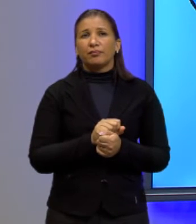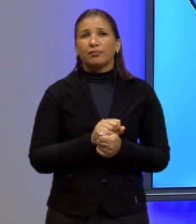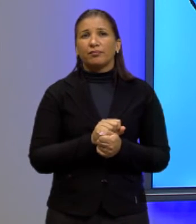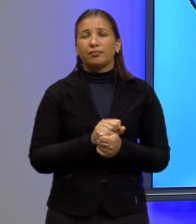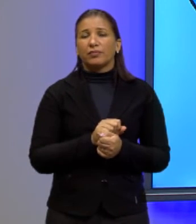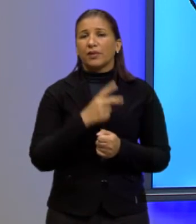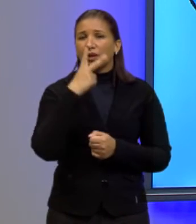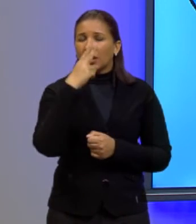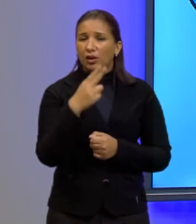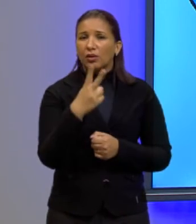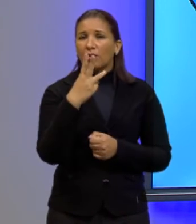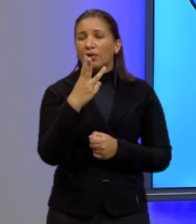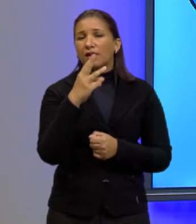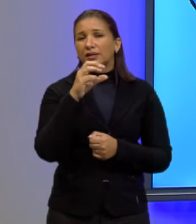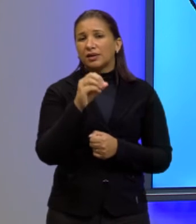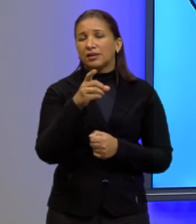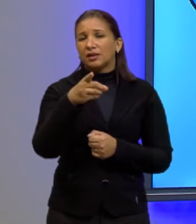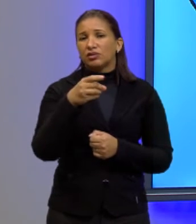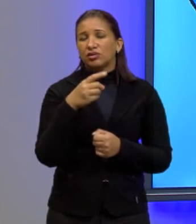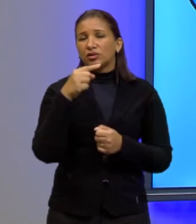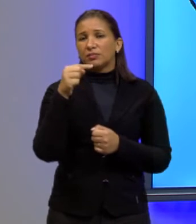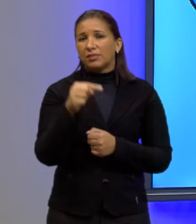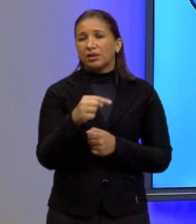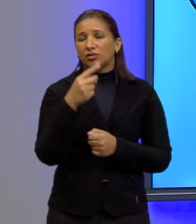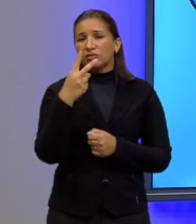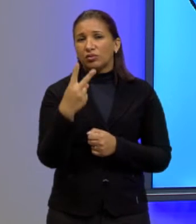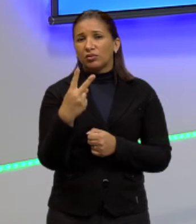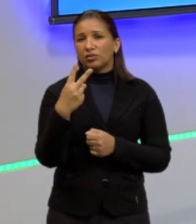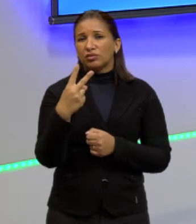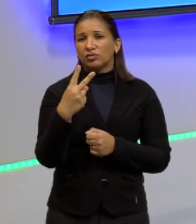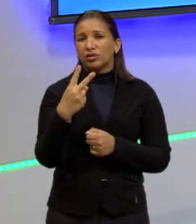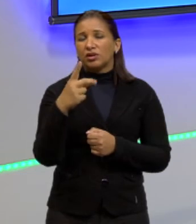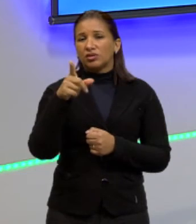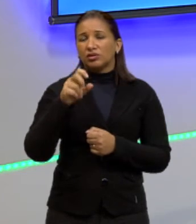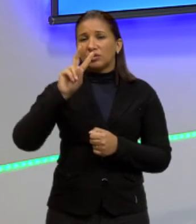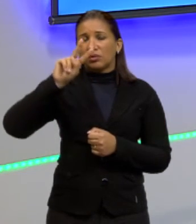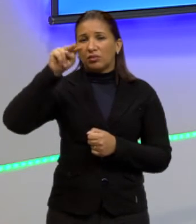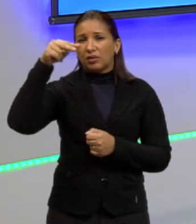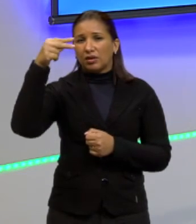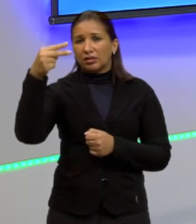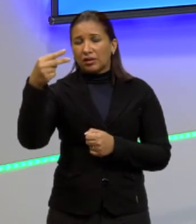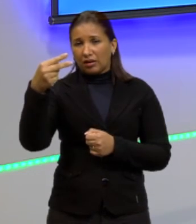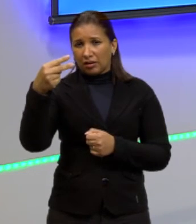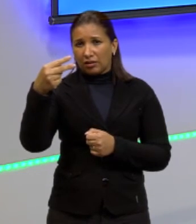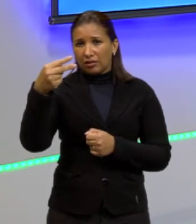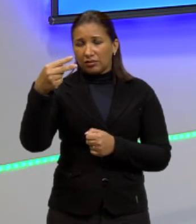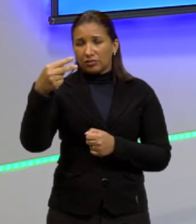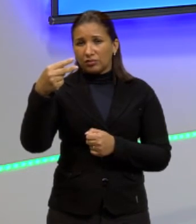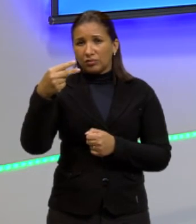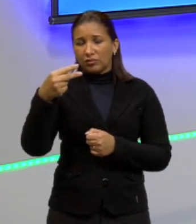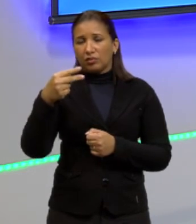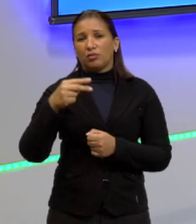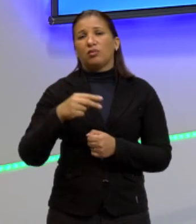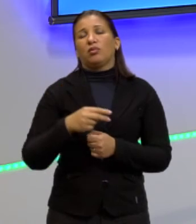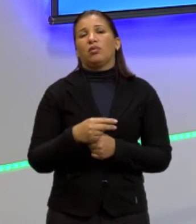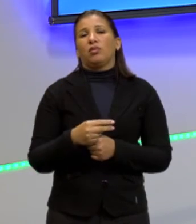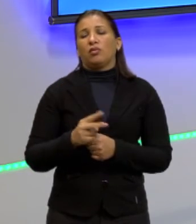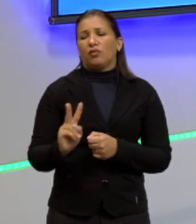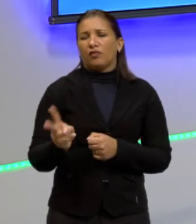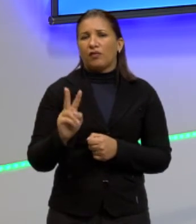que é igual a 30x menos 2x ao quadrado logo o valor arrecadado em reais